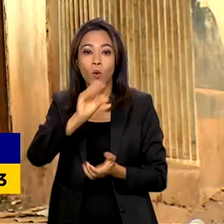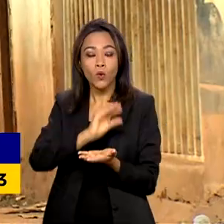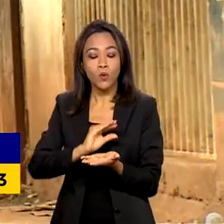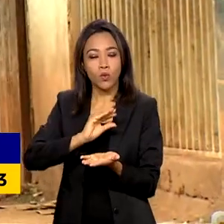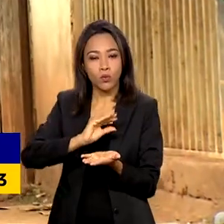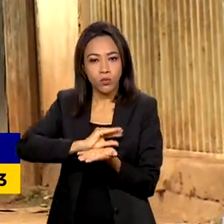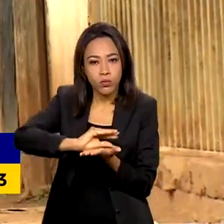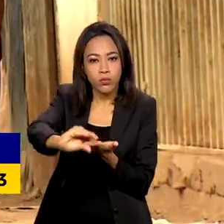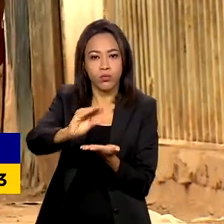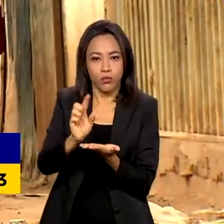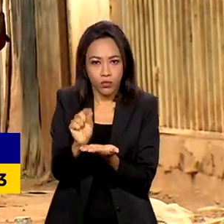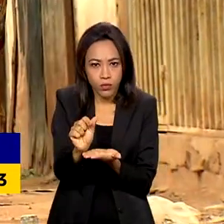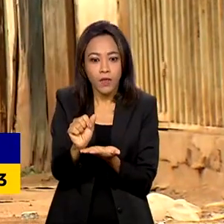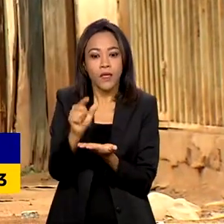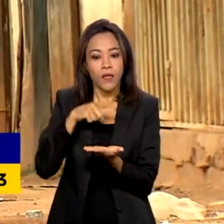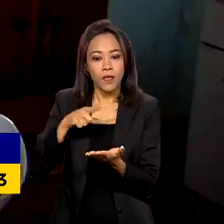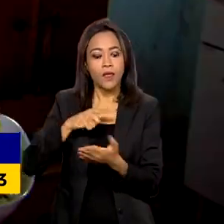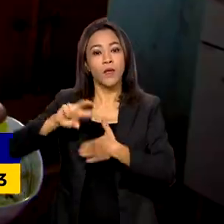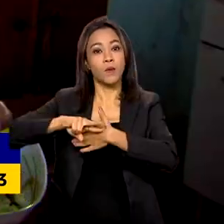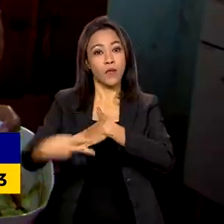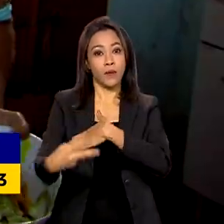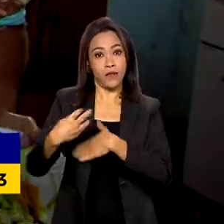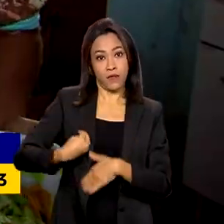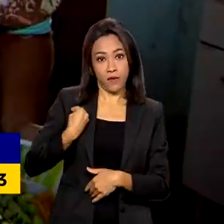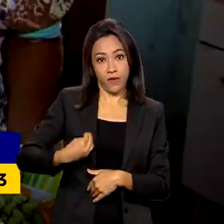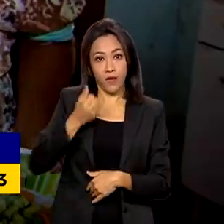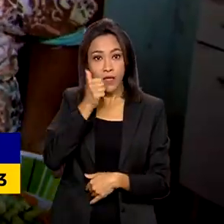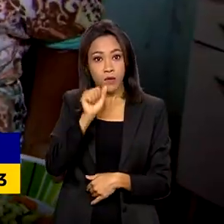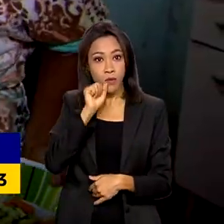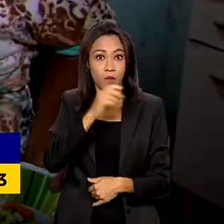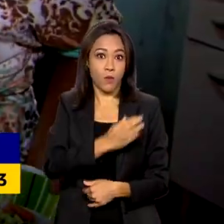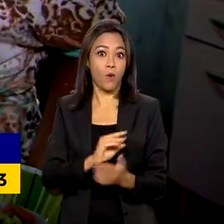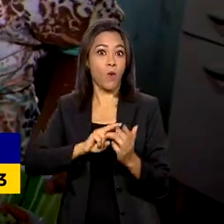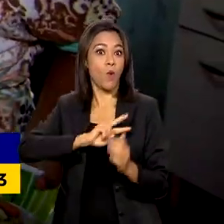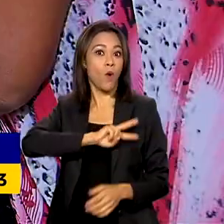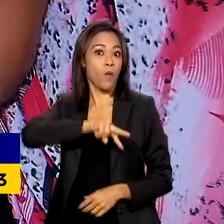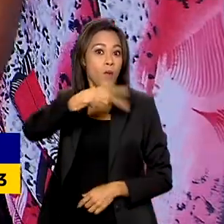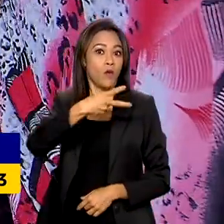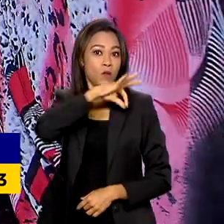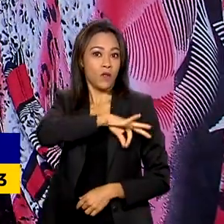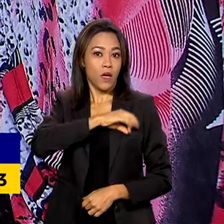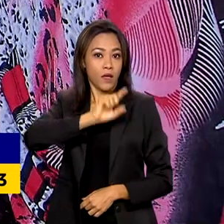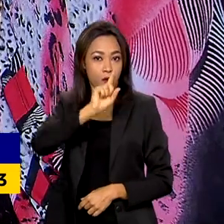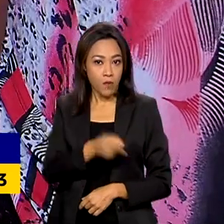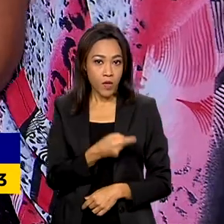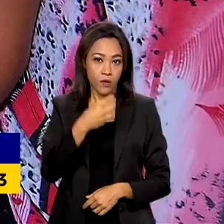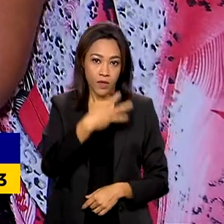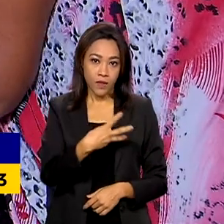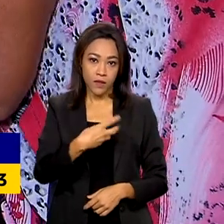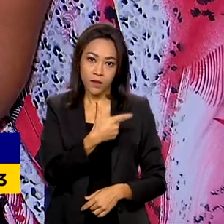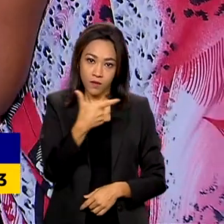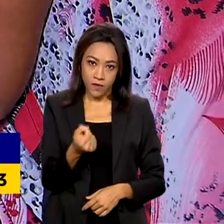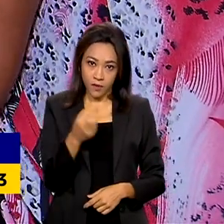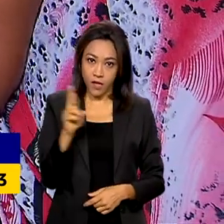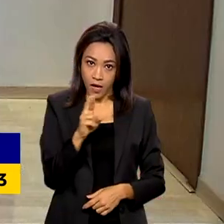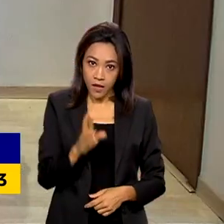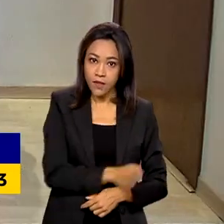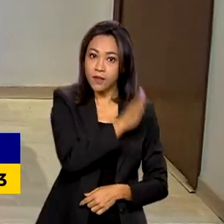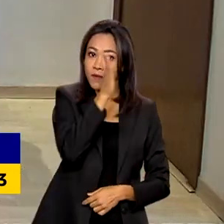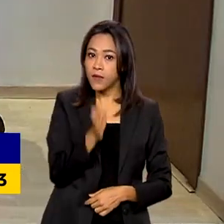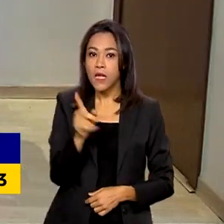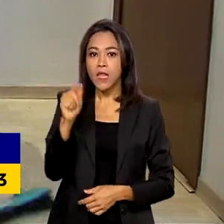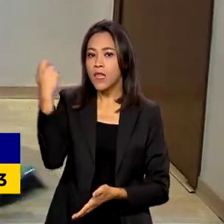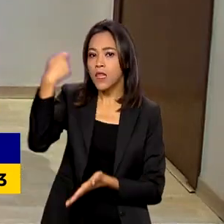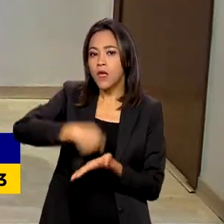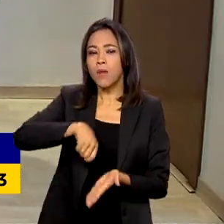afetam diretamente a vida das mães, como o aumento do salário mínimo, que chegou a 1.320 reais, a isenção